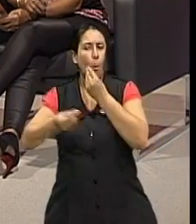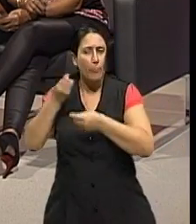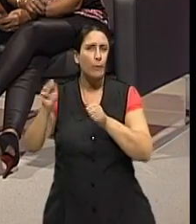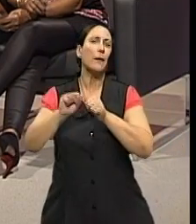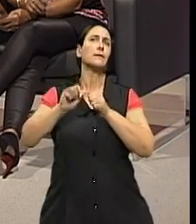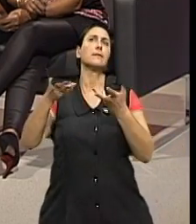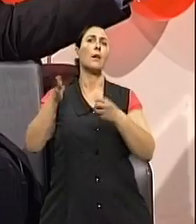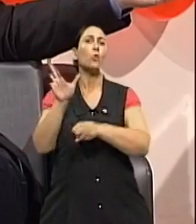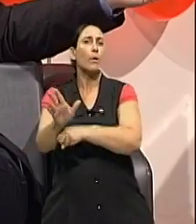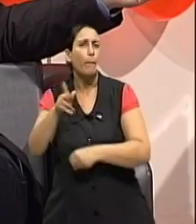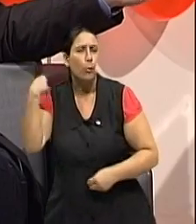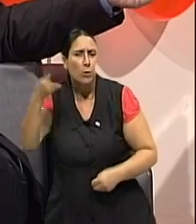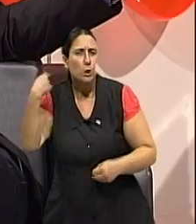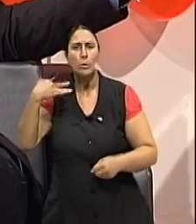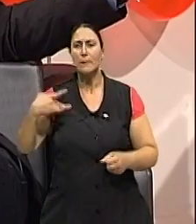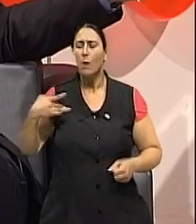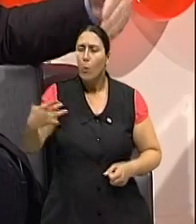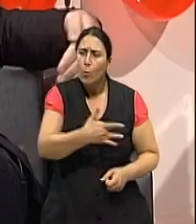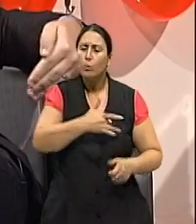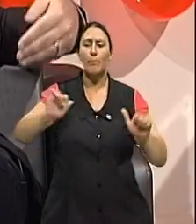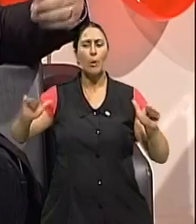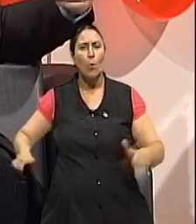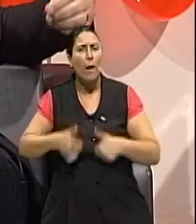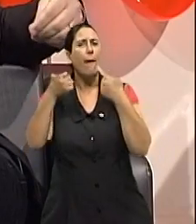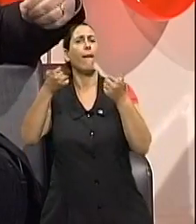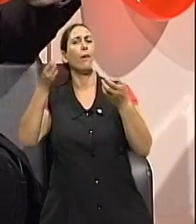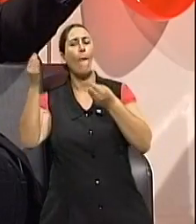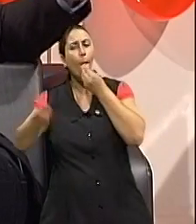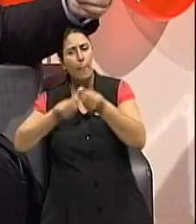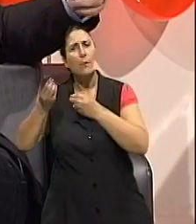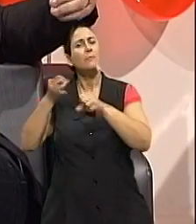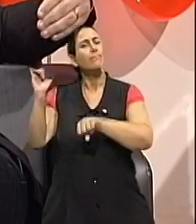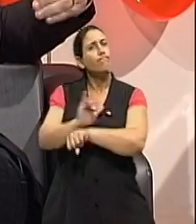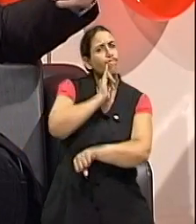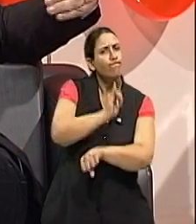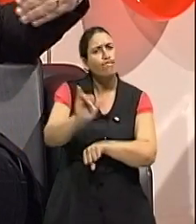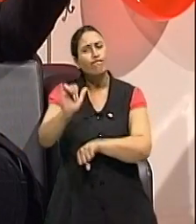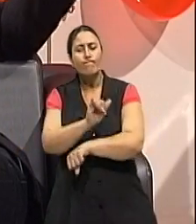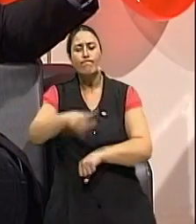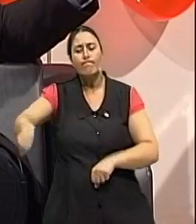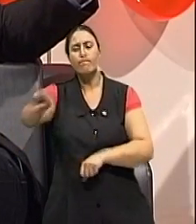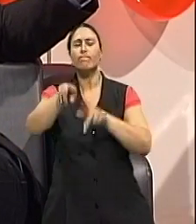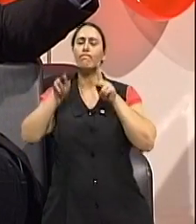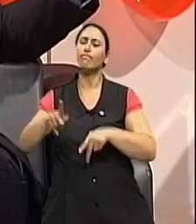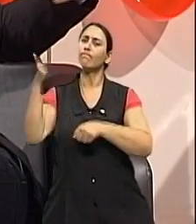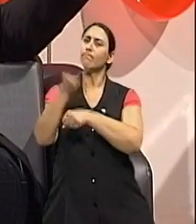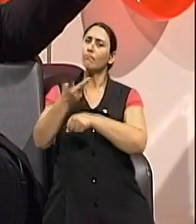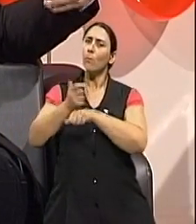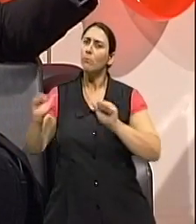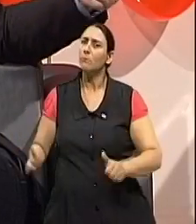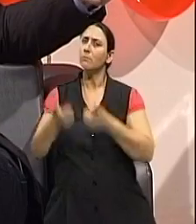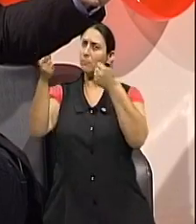do idoso, de prevenção, então, de como criar estratégias para poder chegar nessa idade